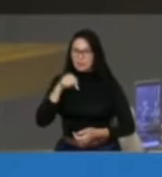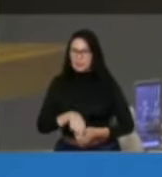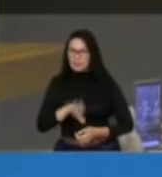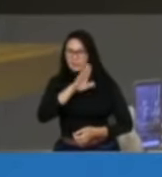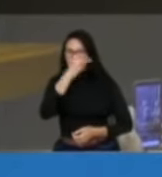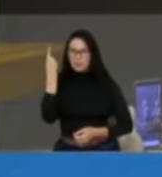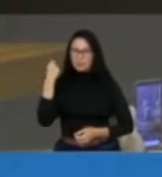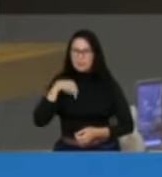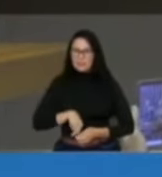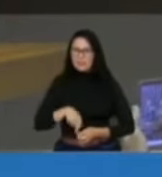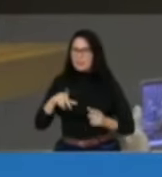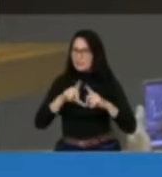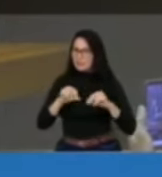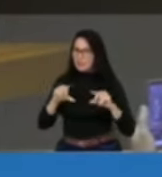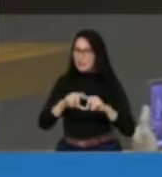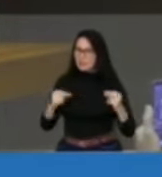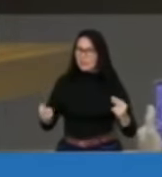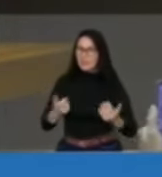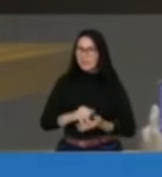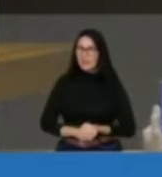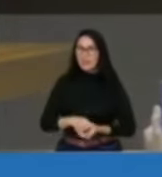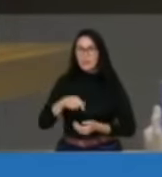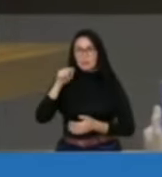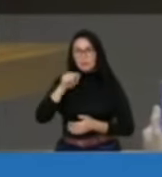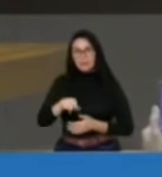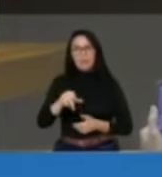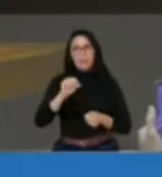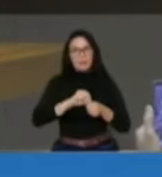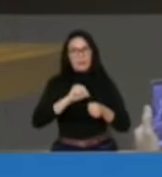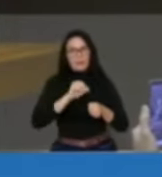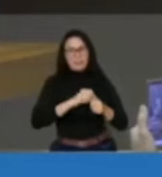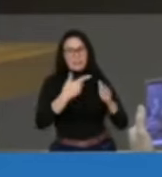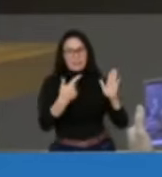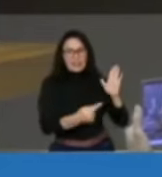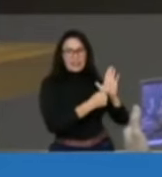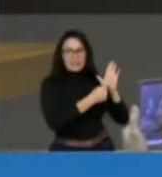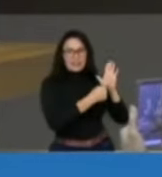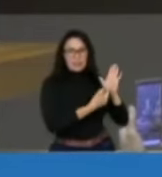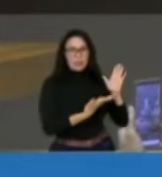residentes do Distrito Federal para que ela fizesse a denúncia que queira. Concorde eu com ela ou não?